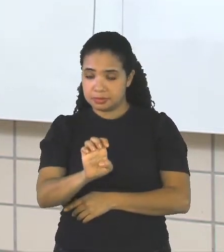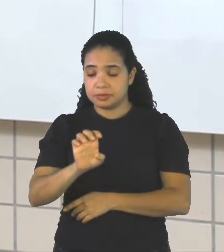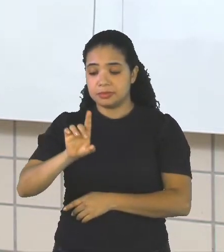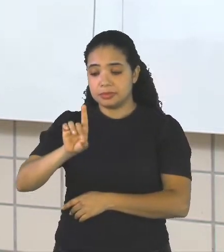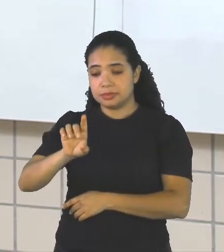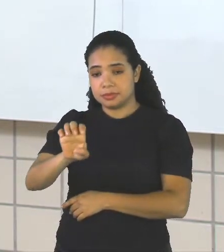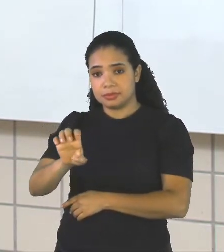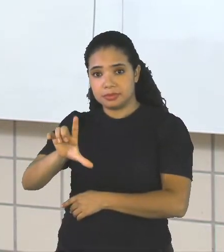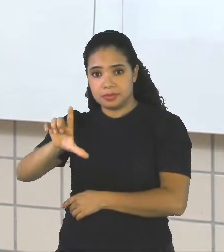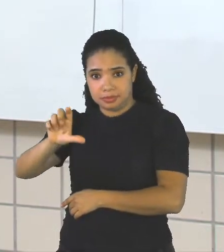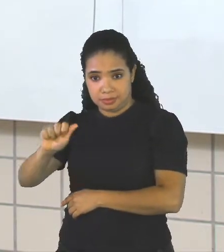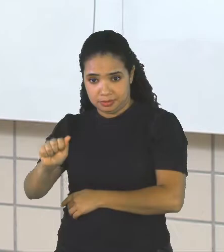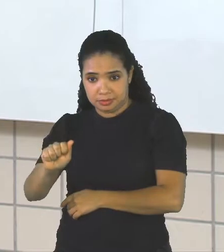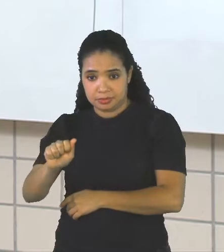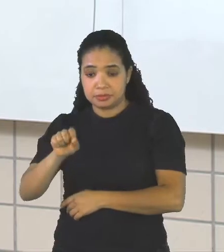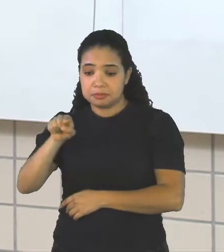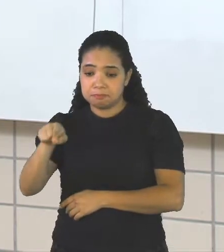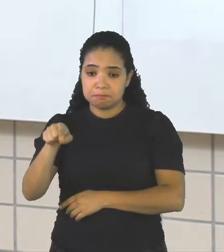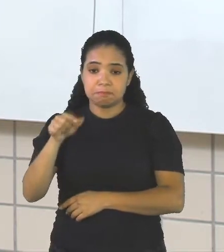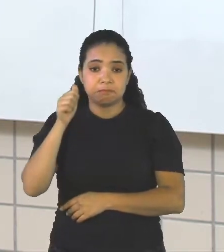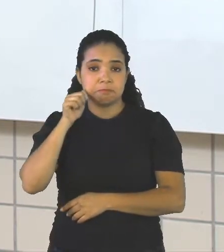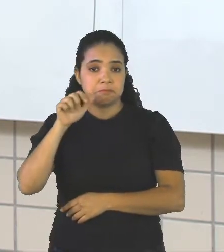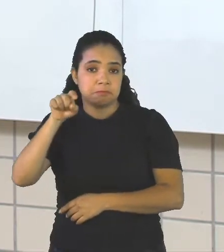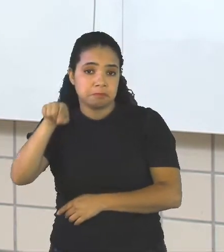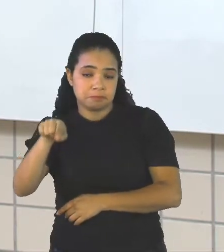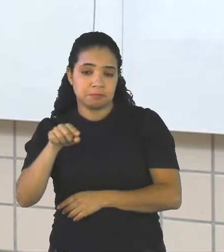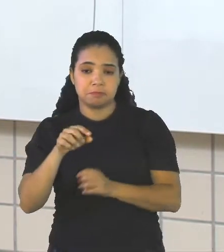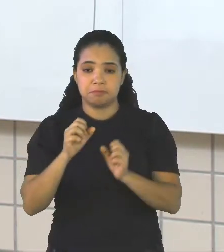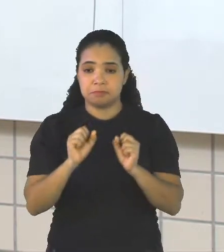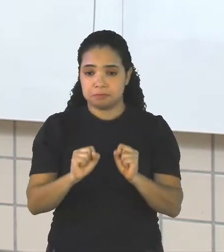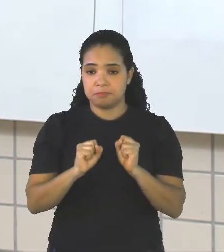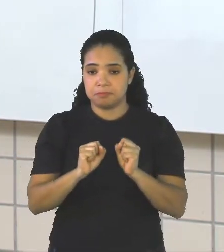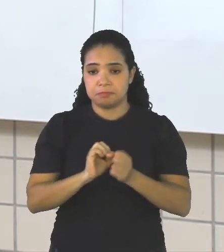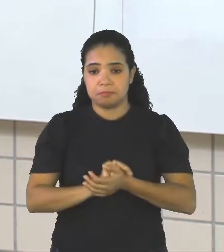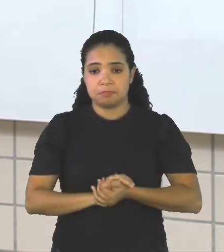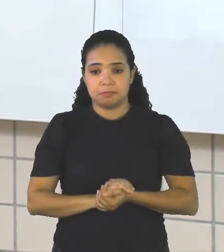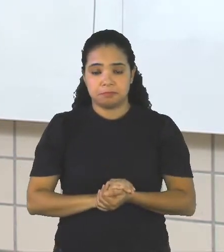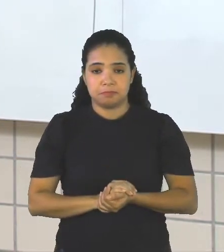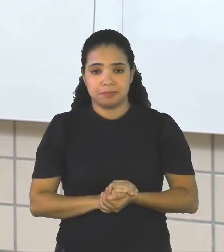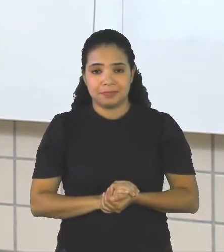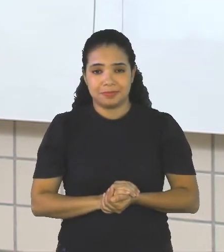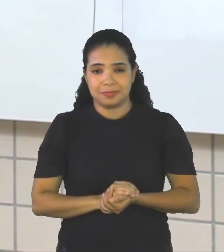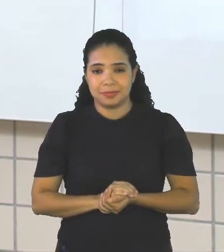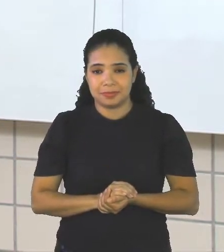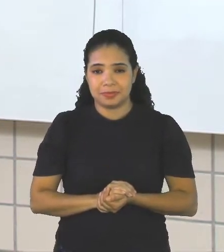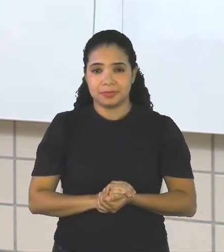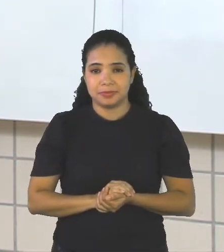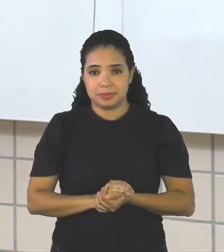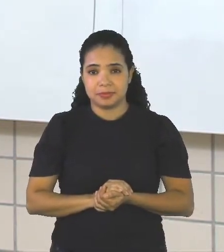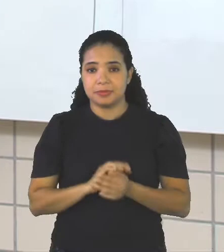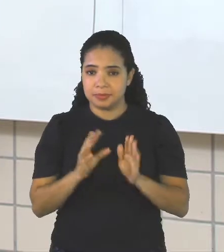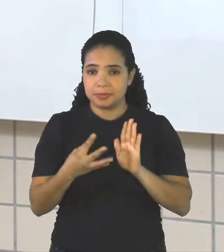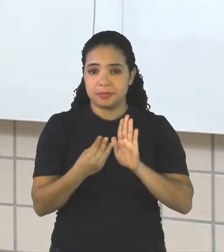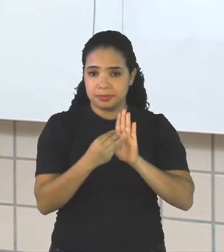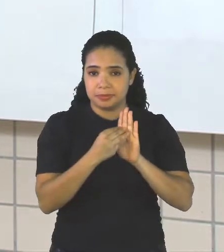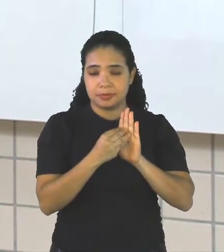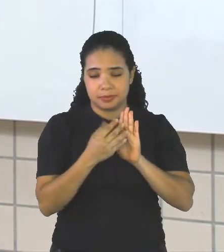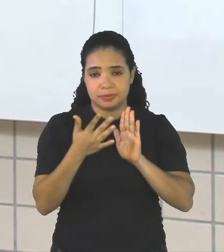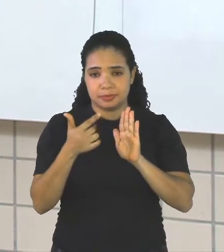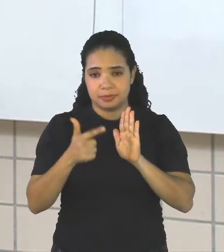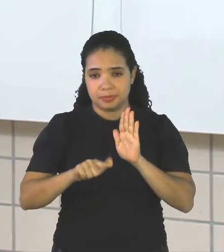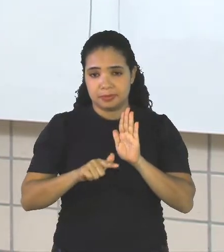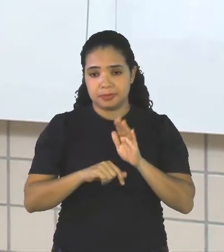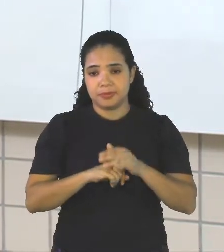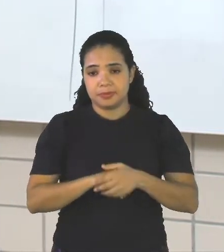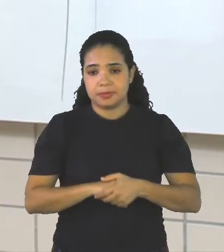Car Só colocando aqui novamente, né? Your Parents Ou Como eu falei, né?